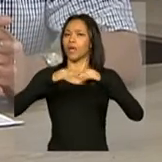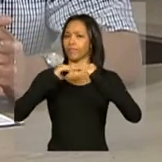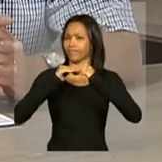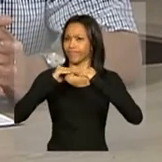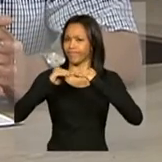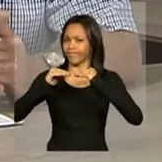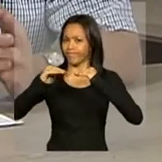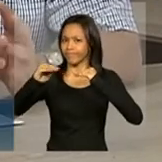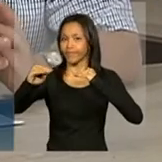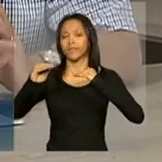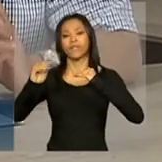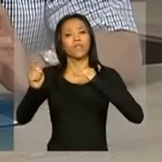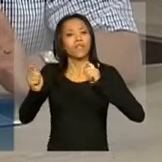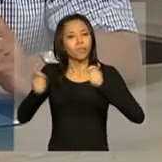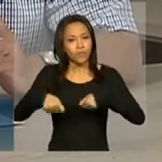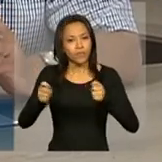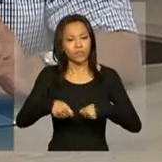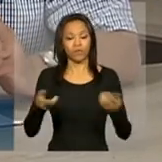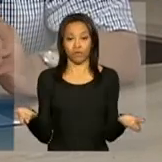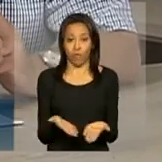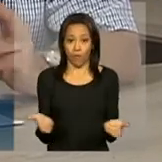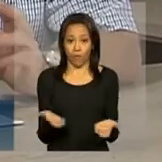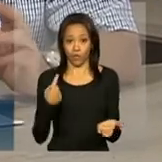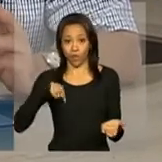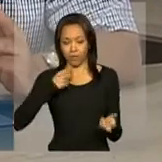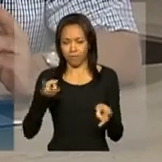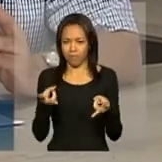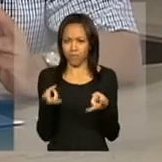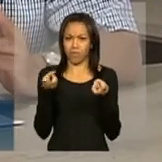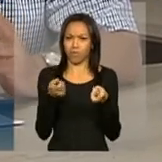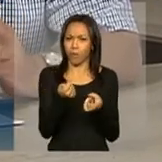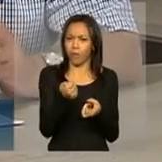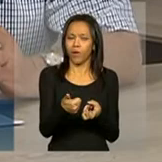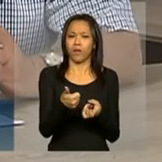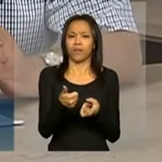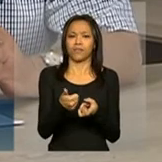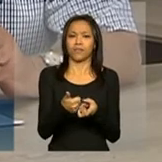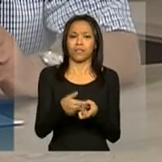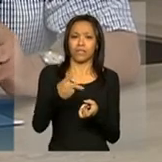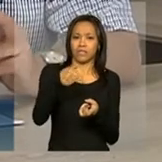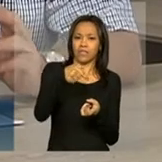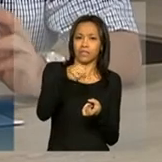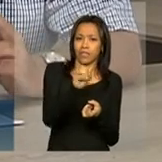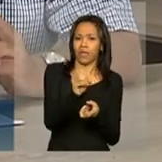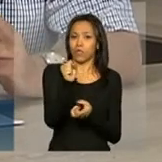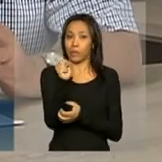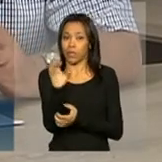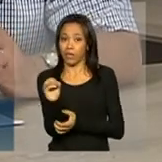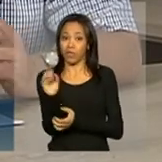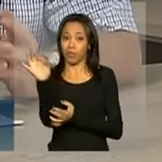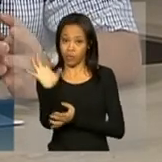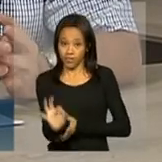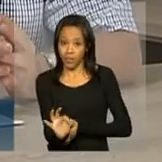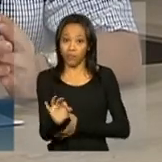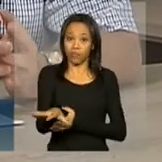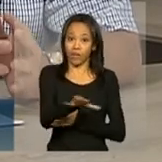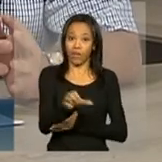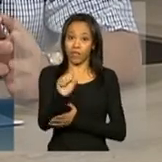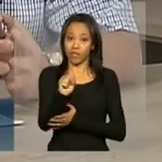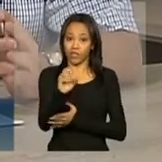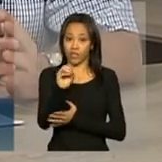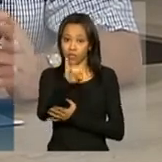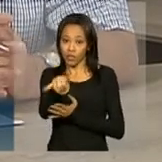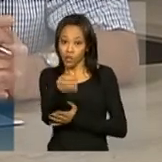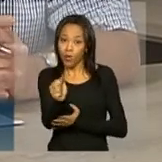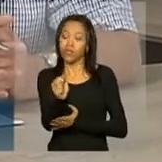E onde conseguimos hoje fazer praticamente quase que em 70, 80% da nossa safra de soja, conseguimos fazer uma